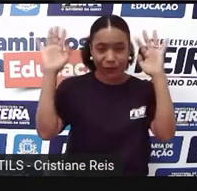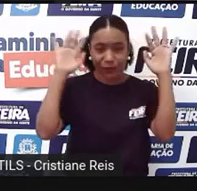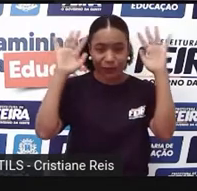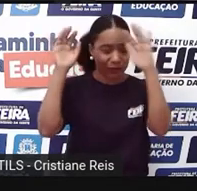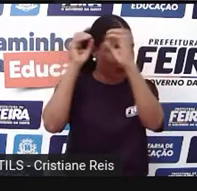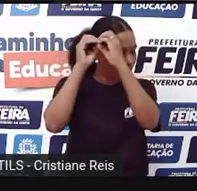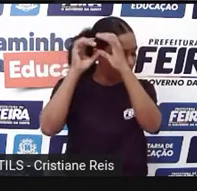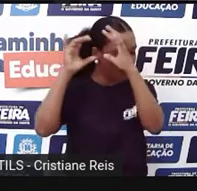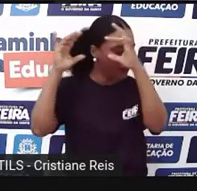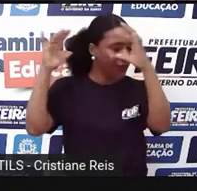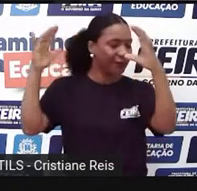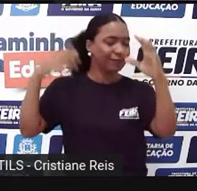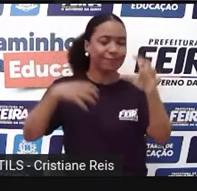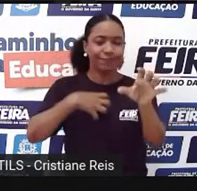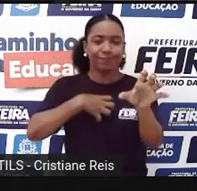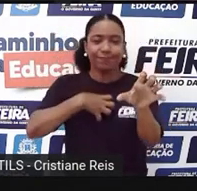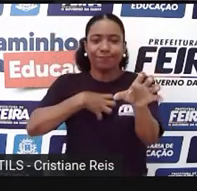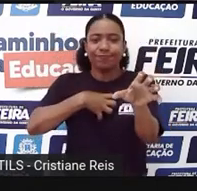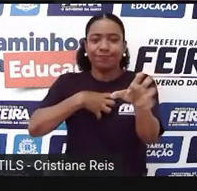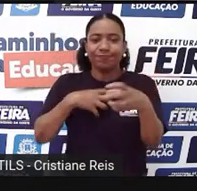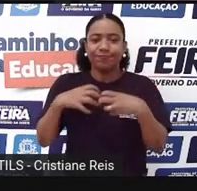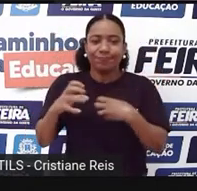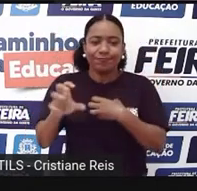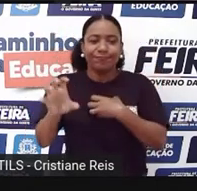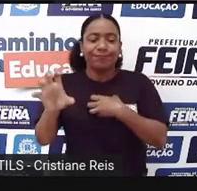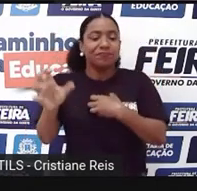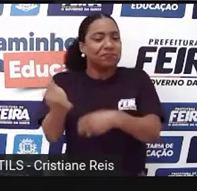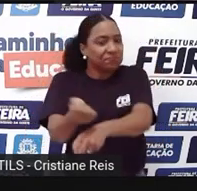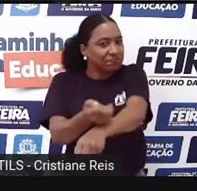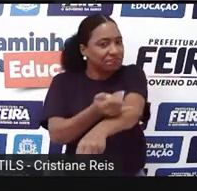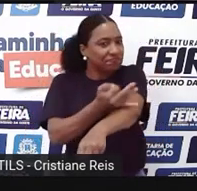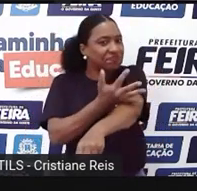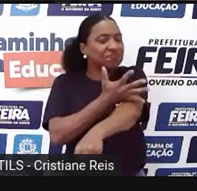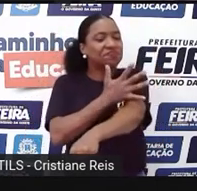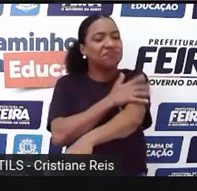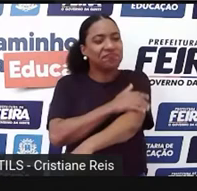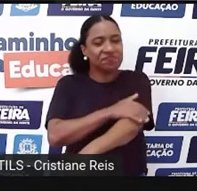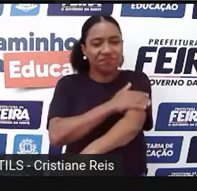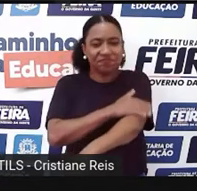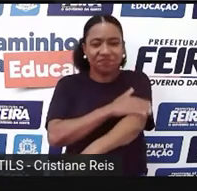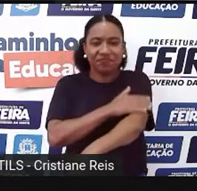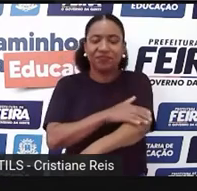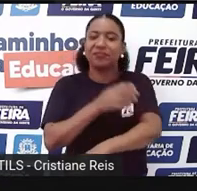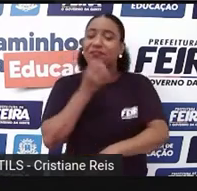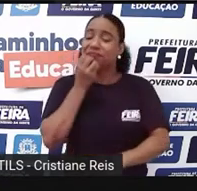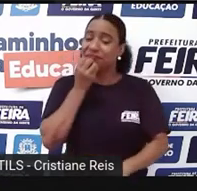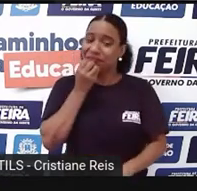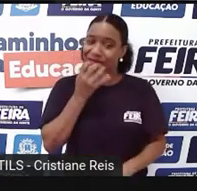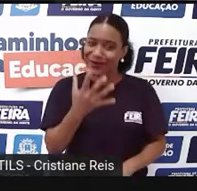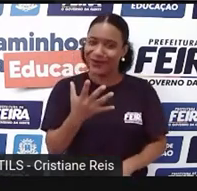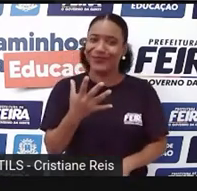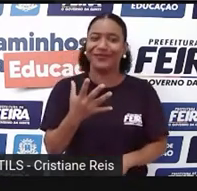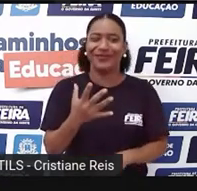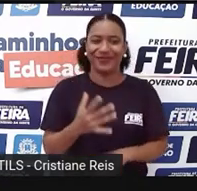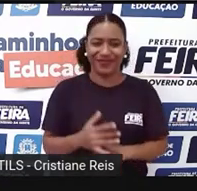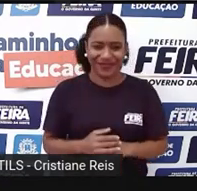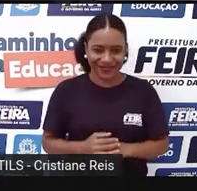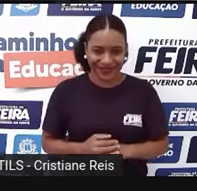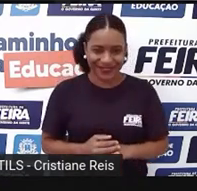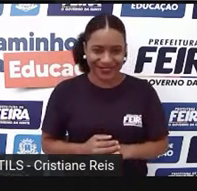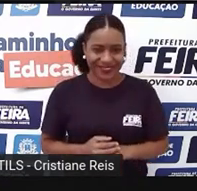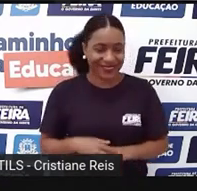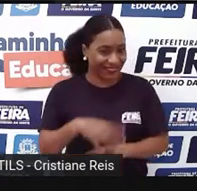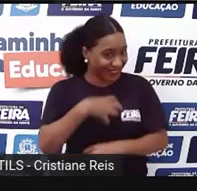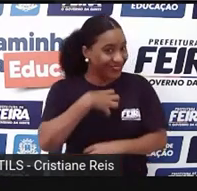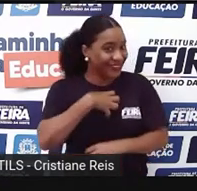coisas do mundo de uma maneira muito diferente, de uma maneira muito inusitada. Ok? Se